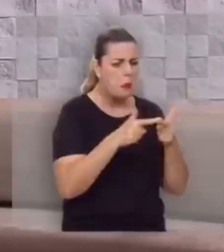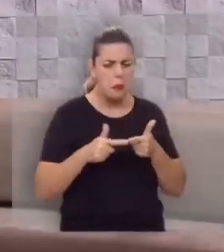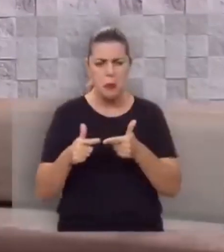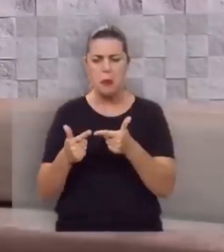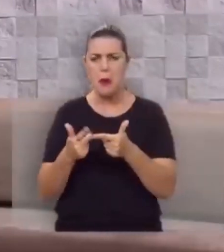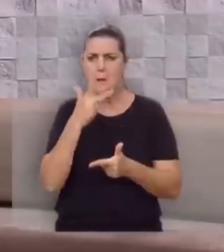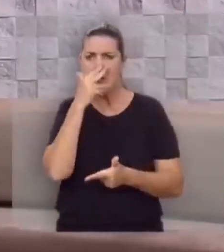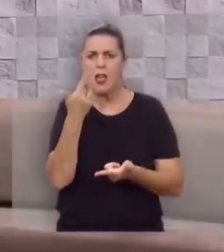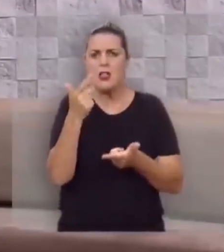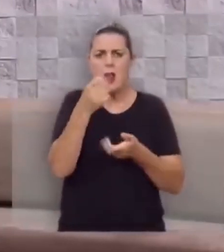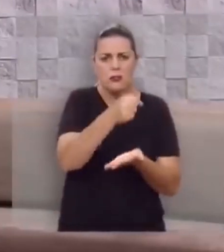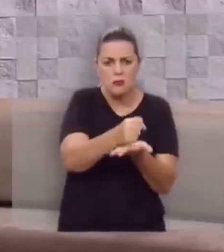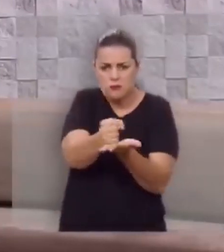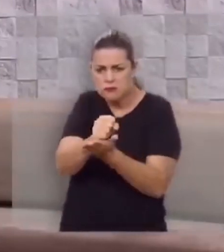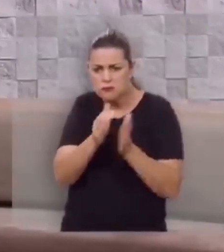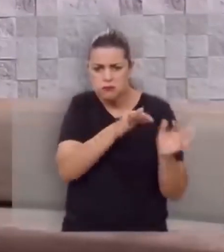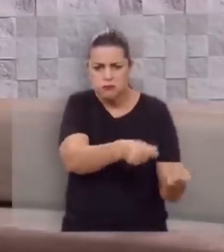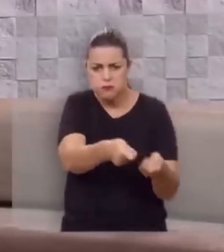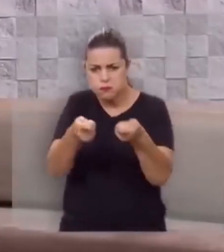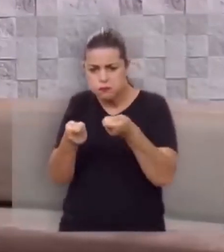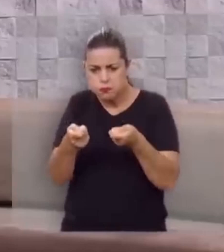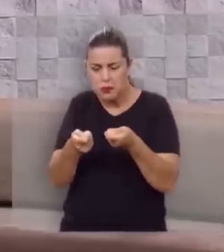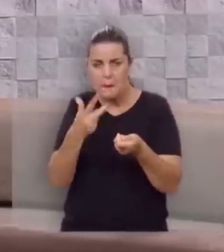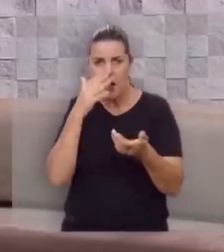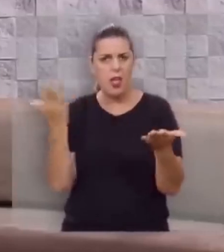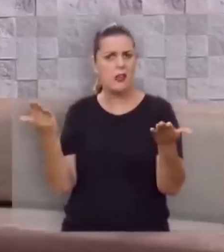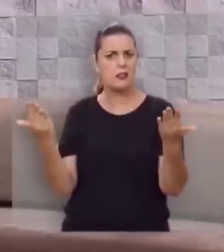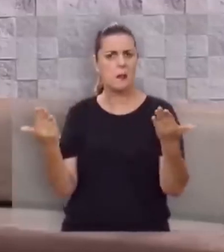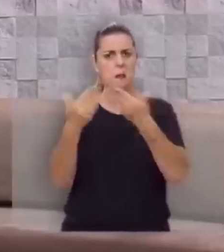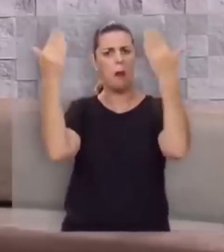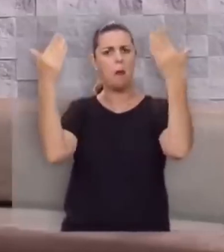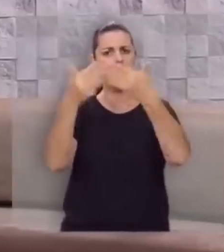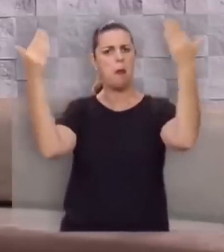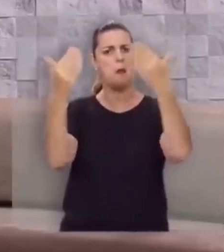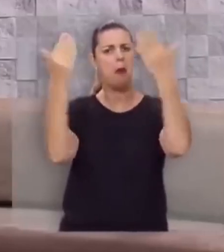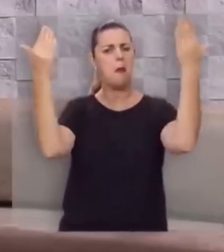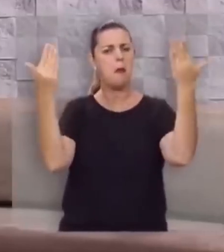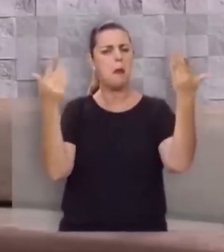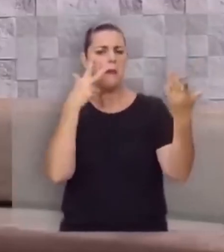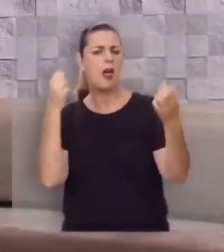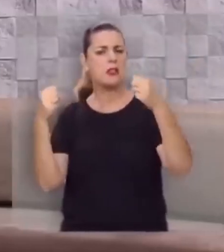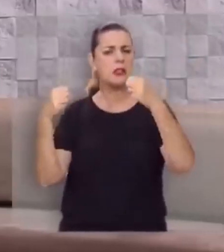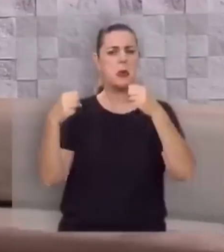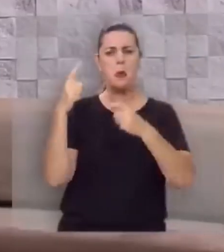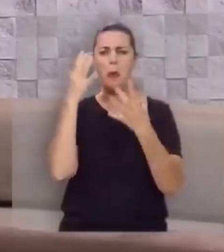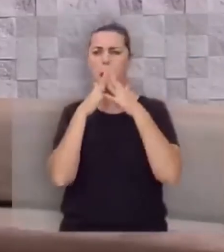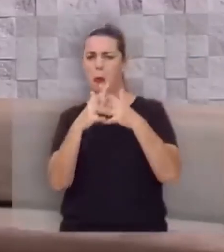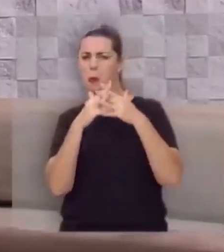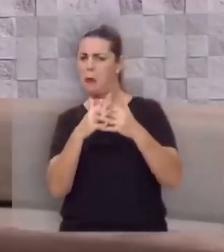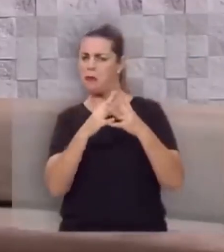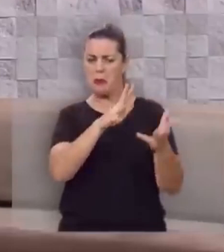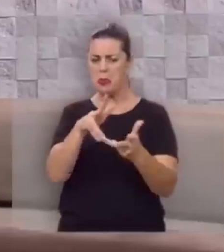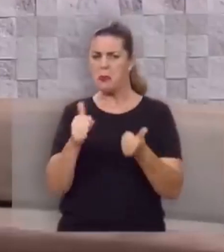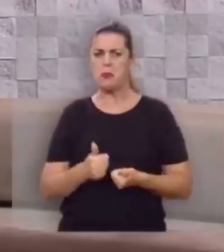homens estão sem rumo, os líderes estão batendo cabeça, as nações estão confusas, a população mundial está